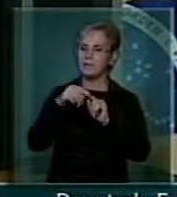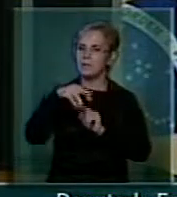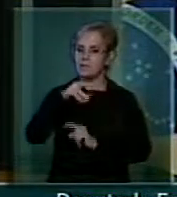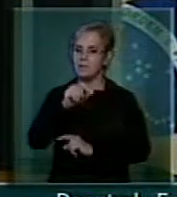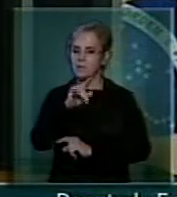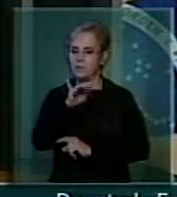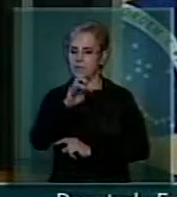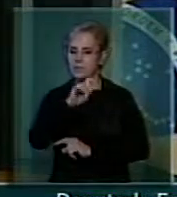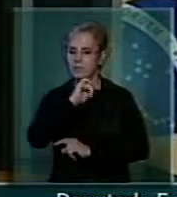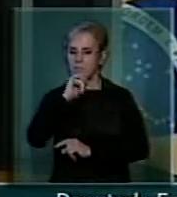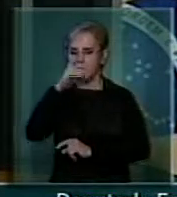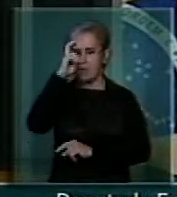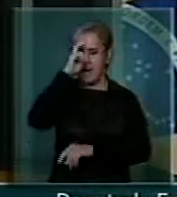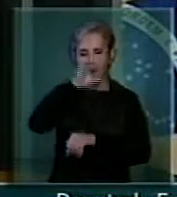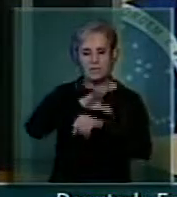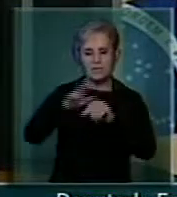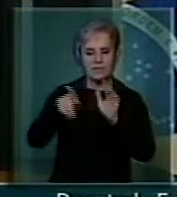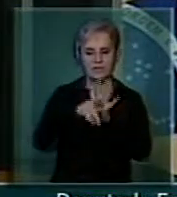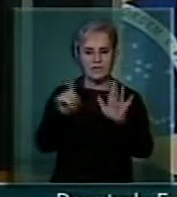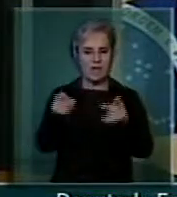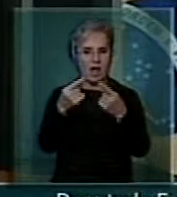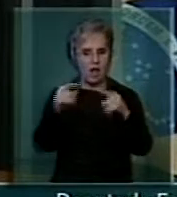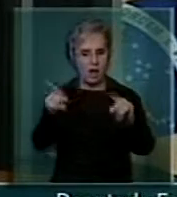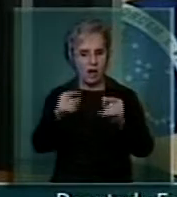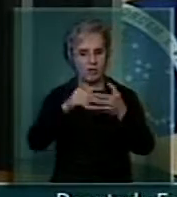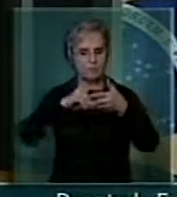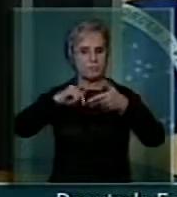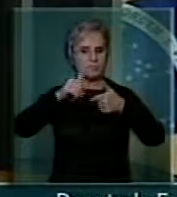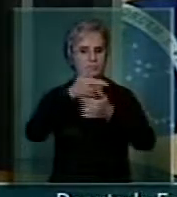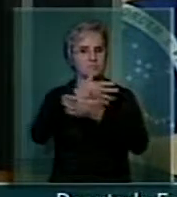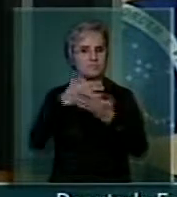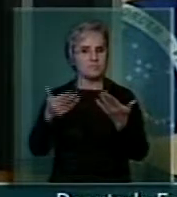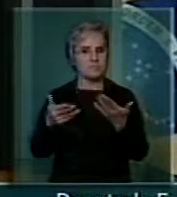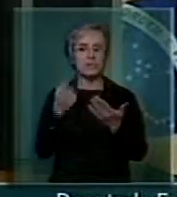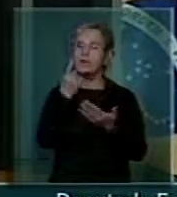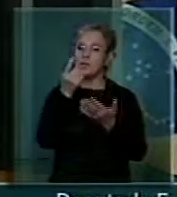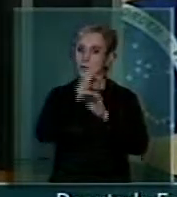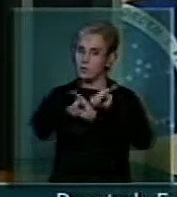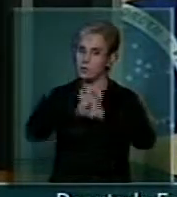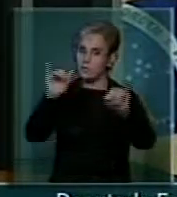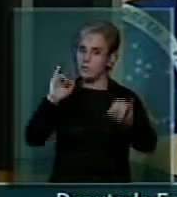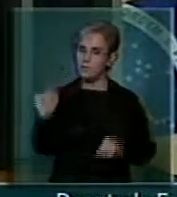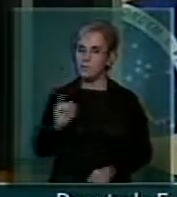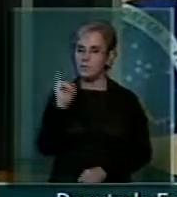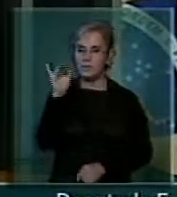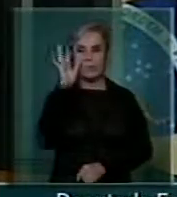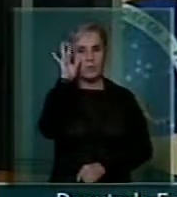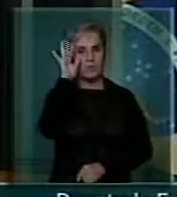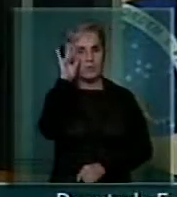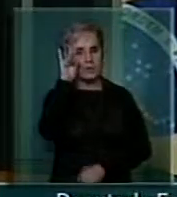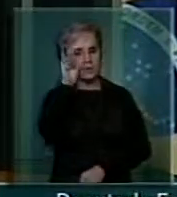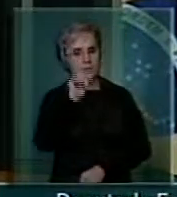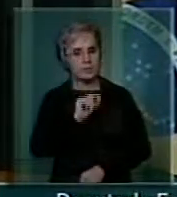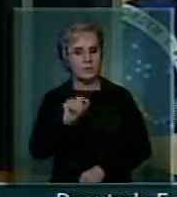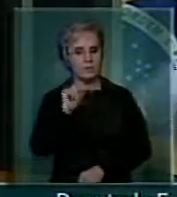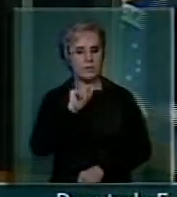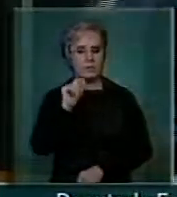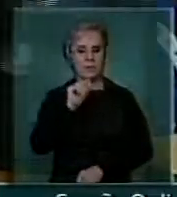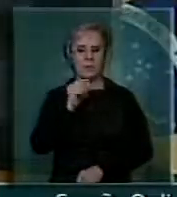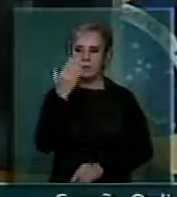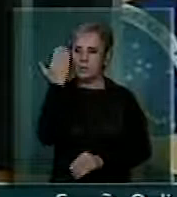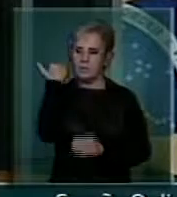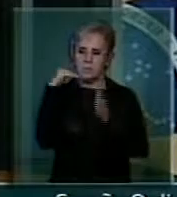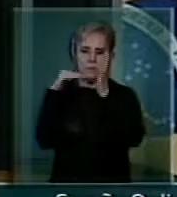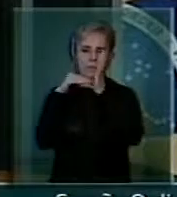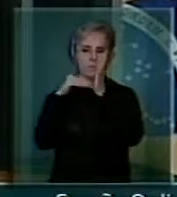cultura, com a sua música. E um dado interessante, senhor presidente, que no último censo do